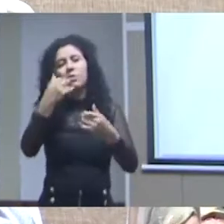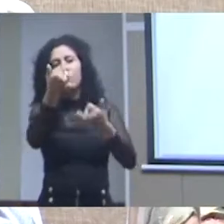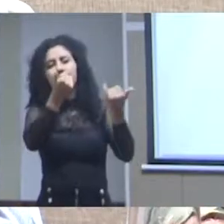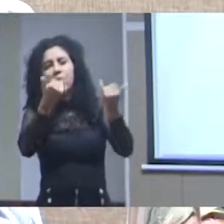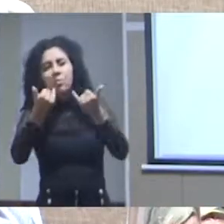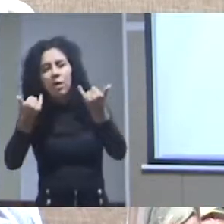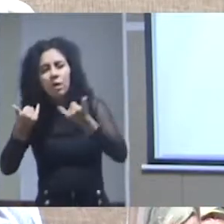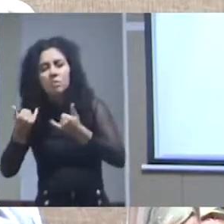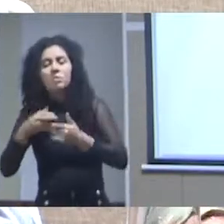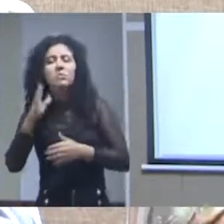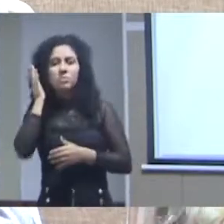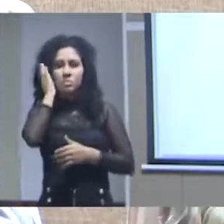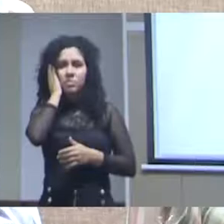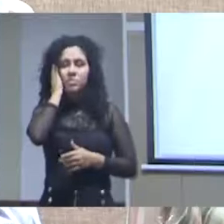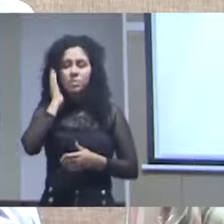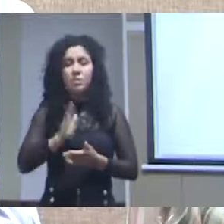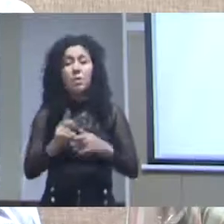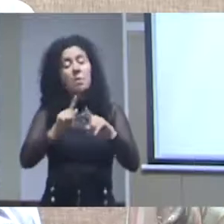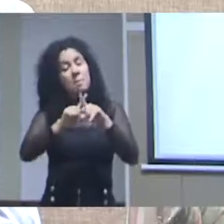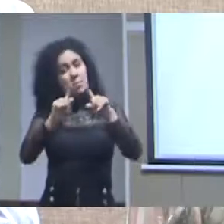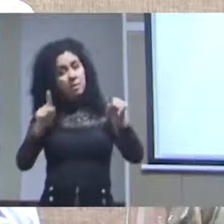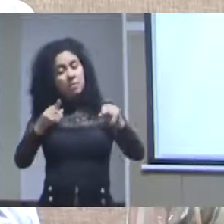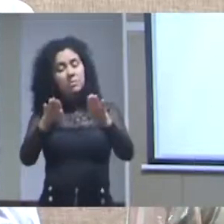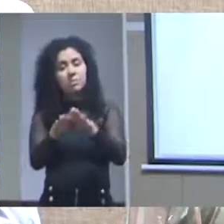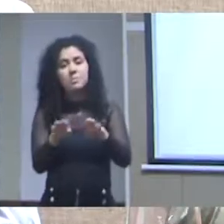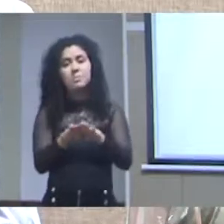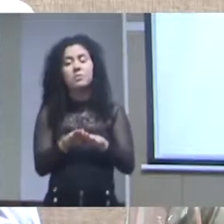justo da biodiversidade mas também